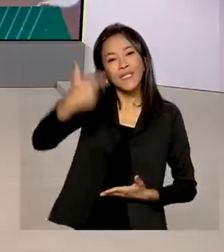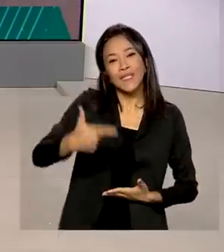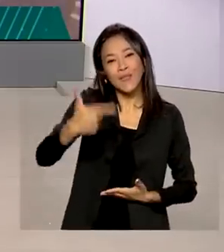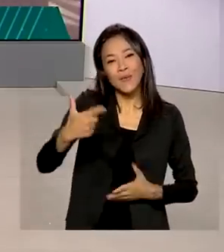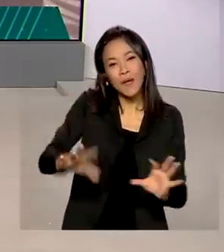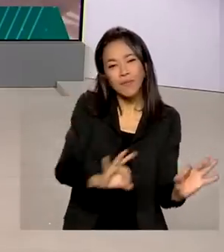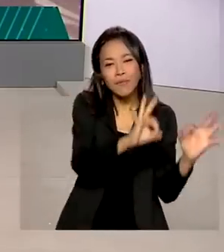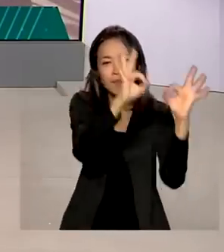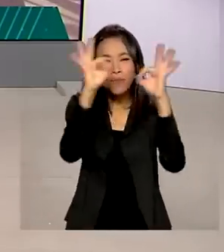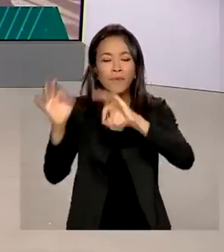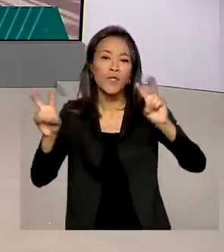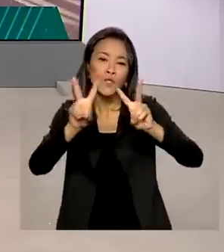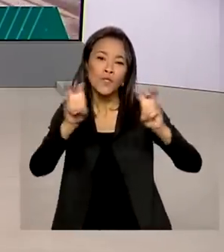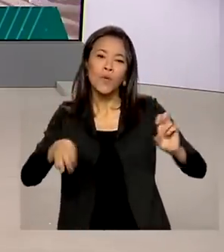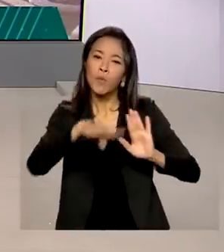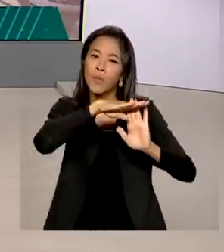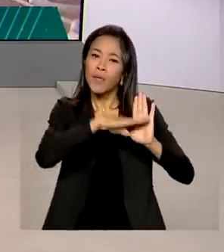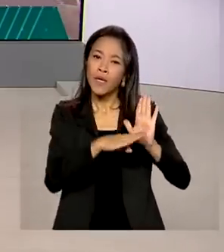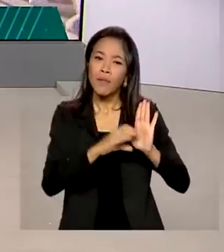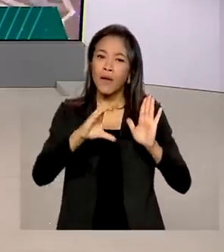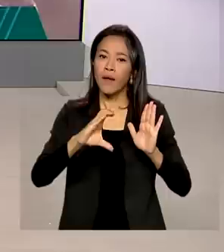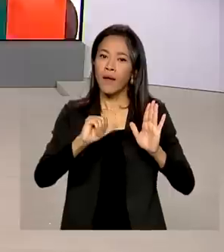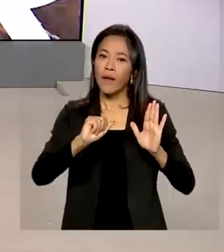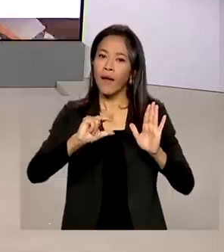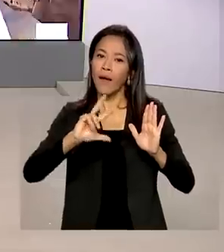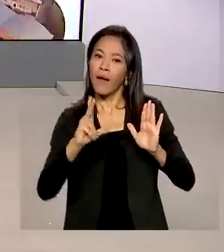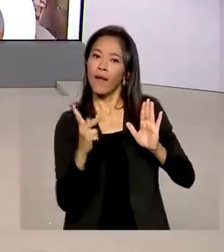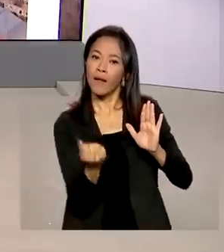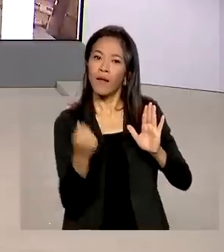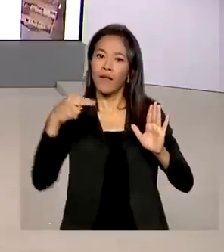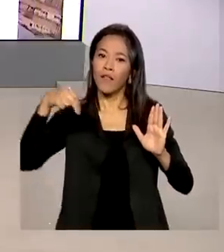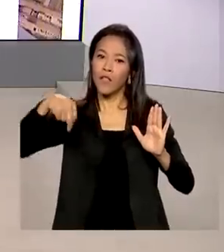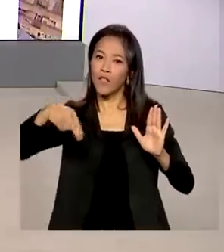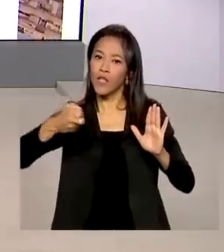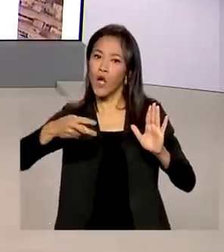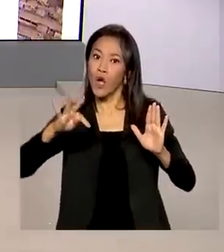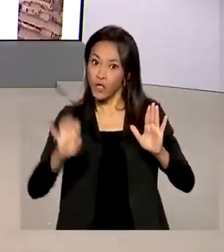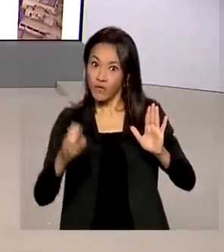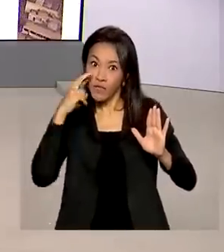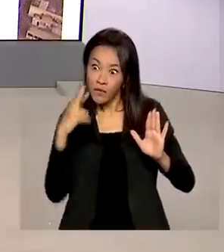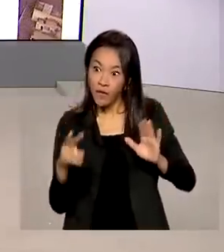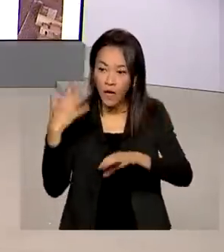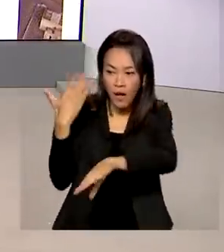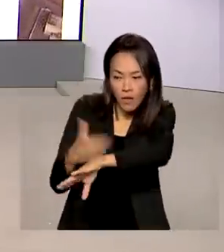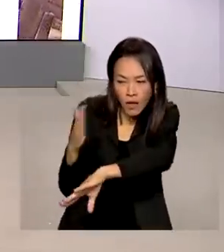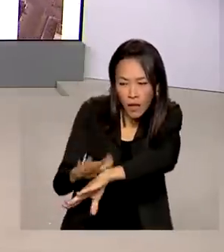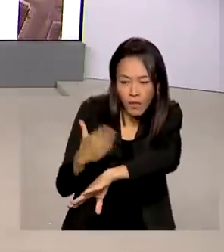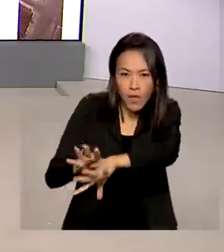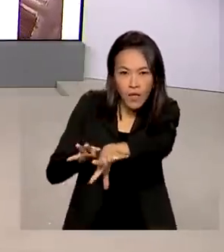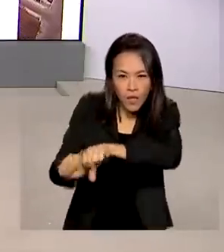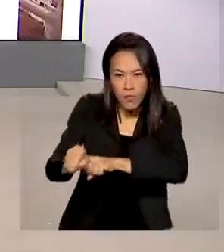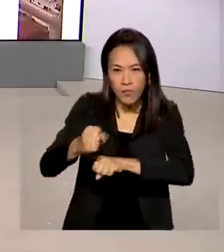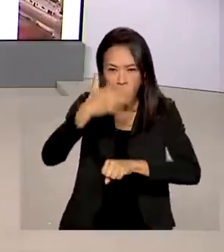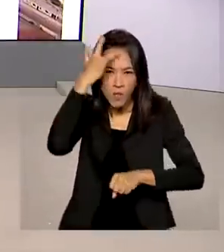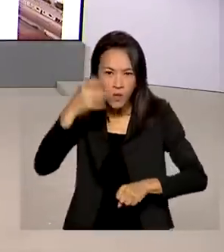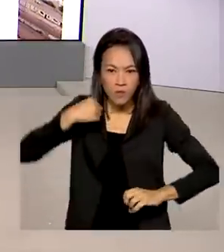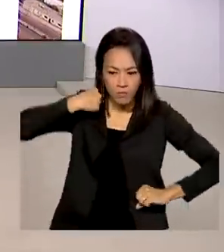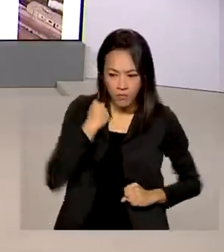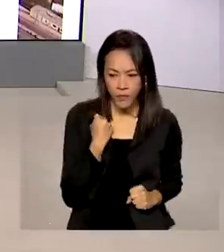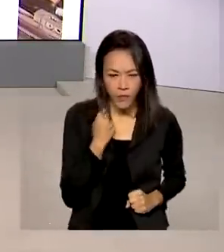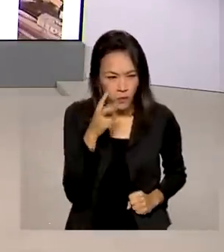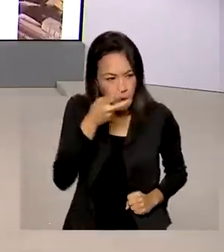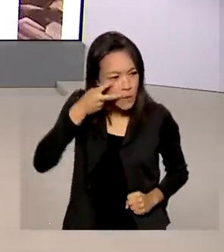sobre o programa Calha Norte, você acompanha o treinamento e a formação dos guerreiros de selva. A repórter Ana